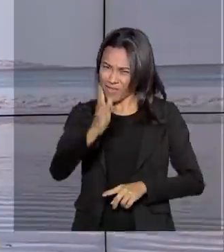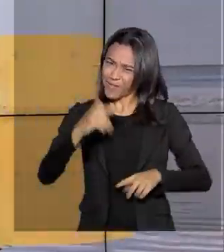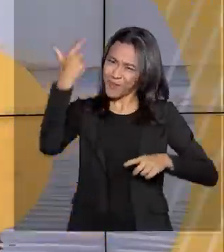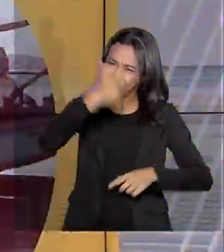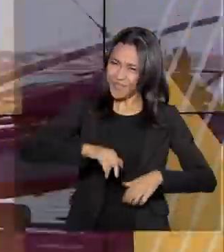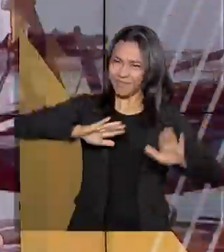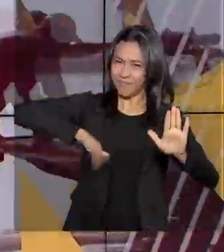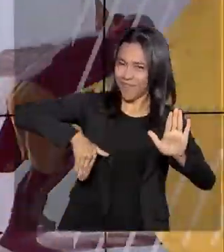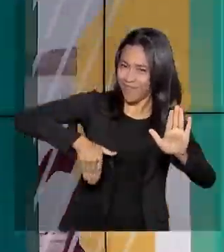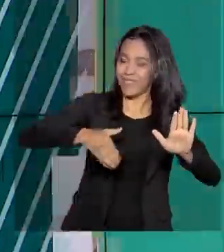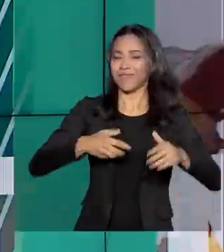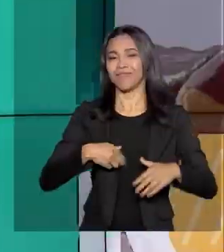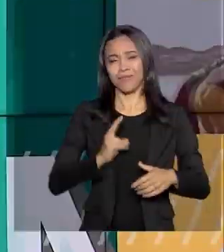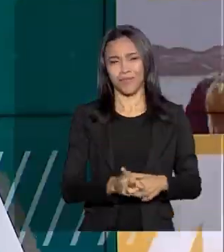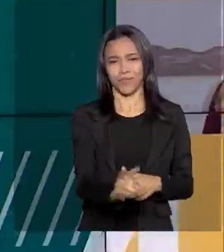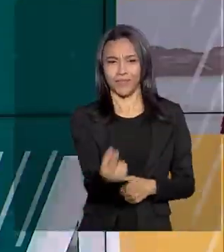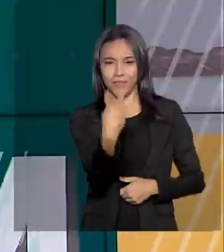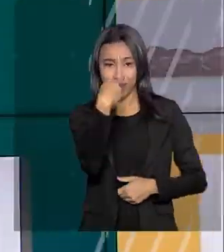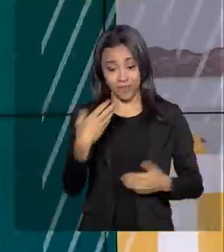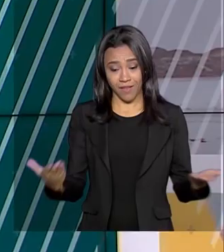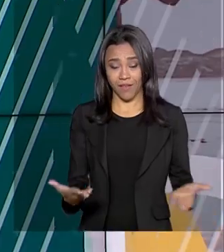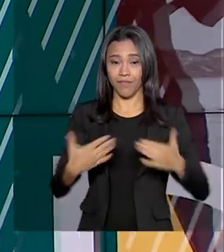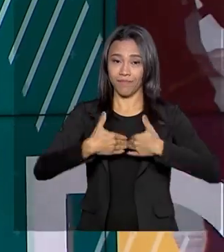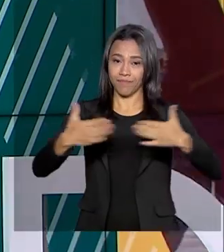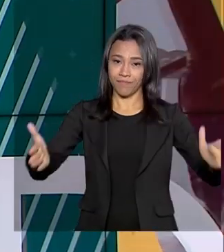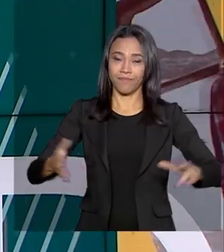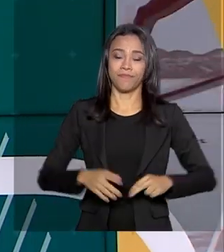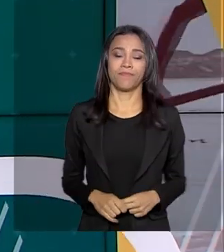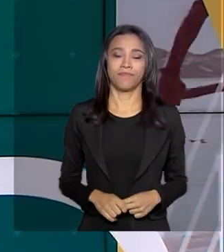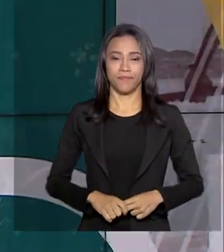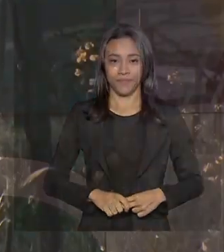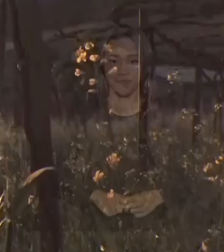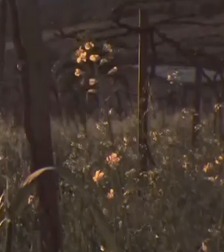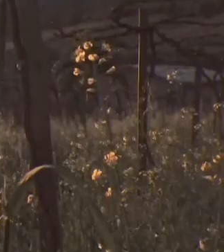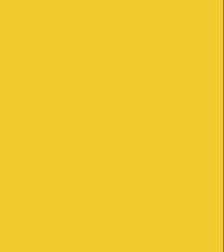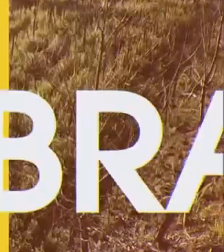natação. Fique com a gente, o Brasil em Dia já está no ar.